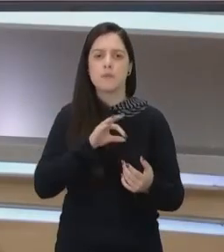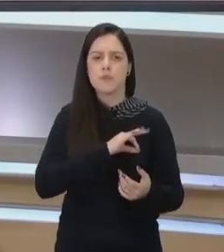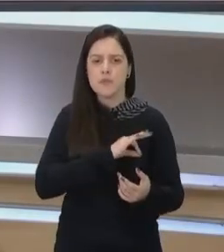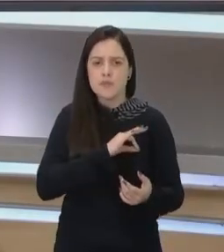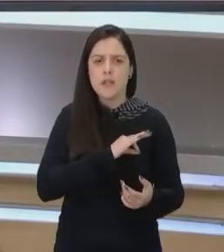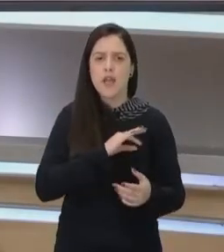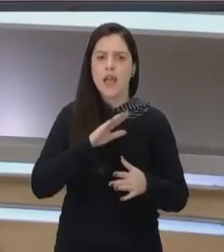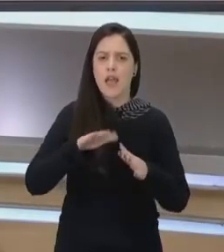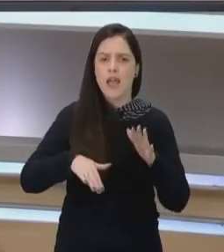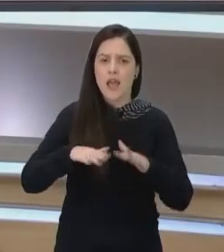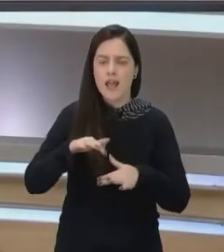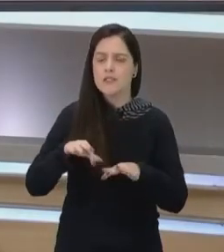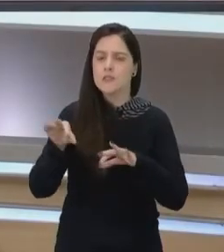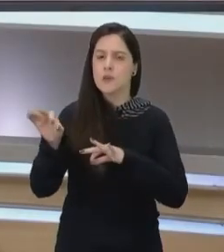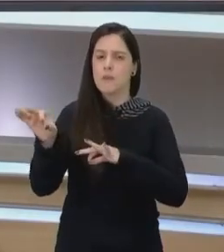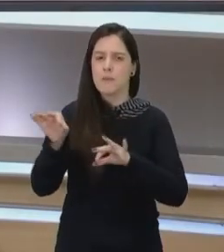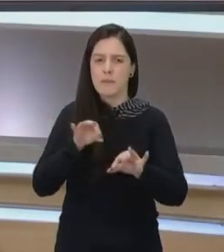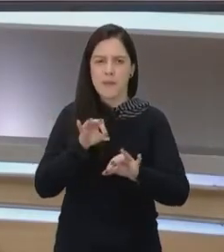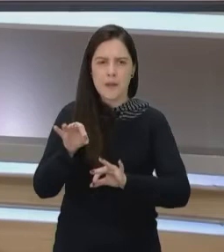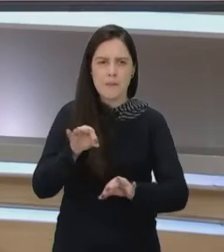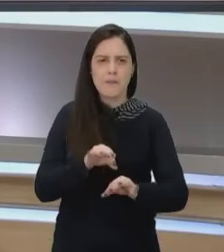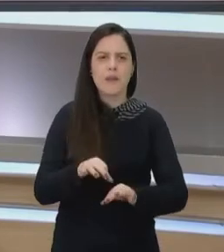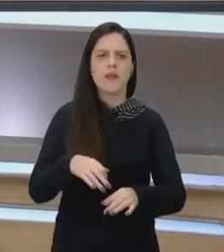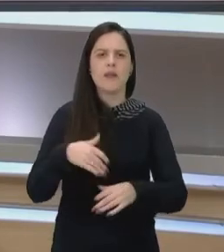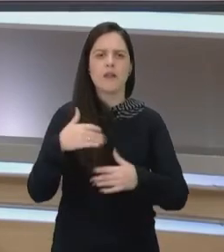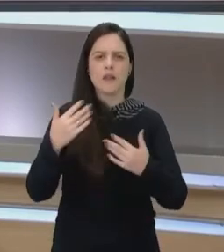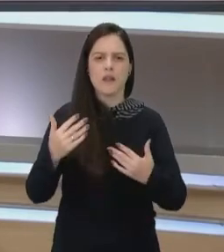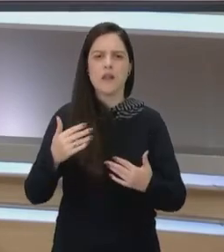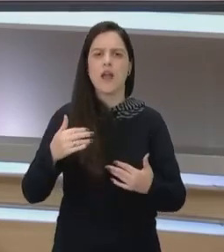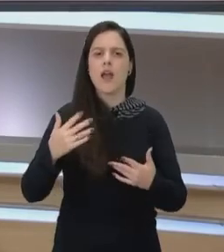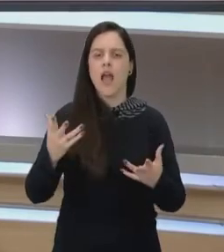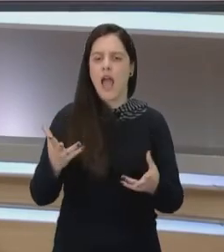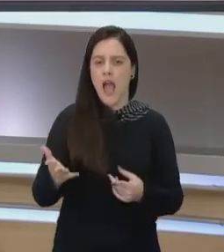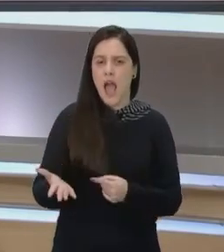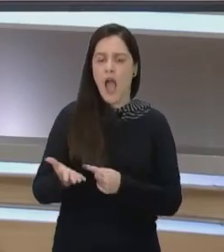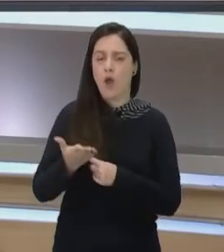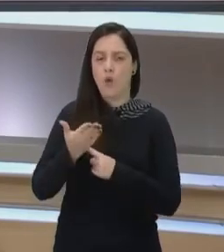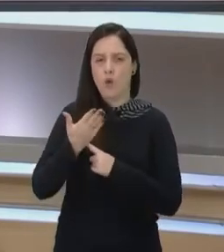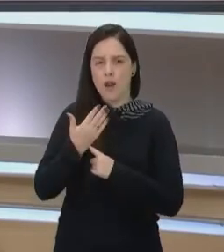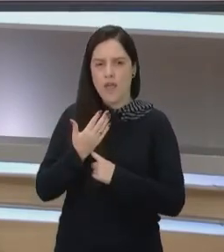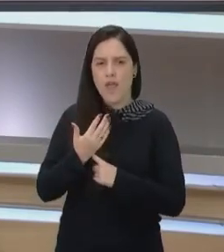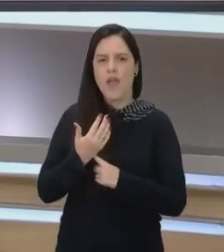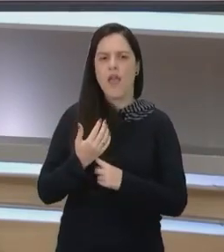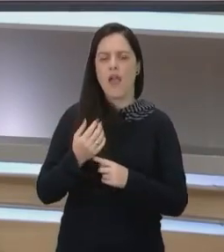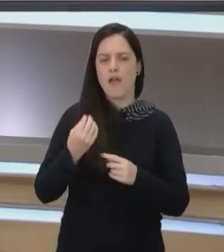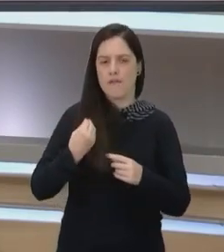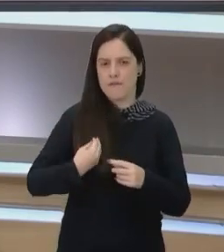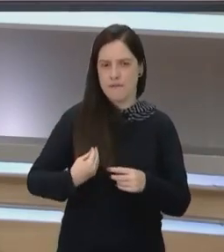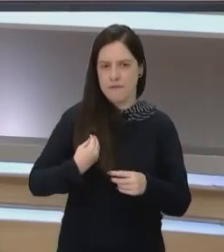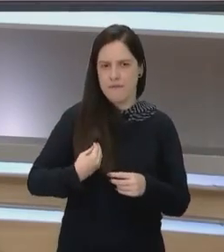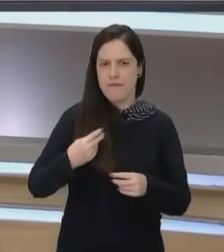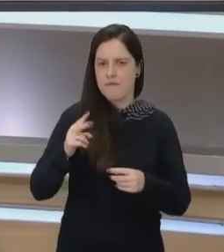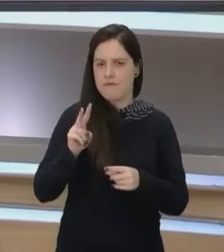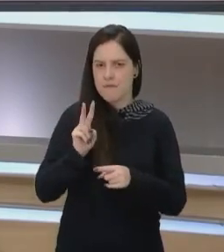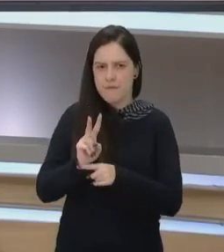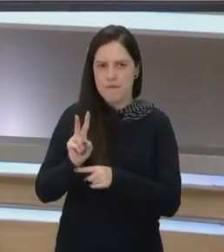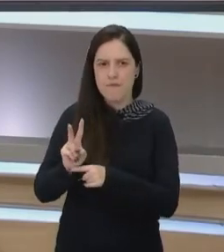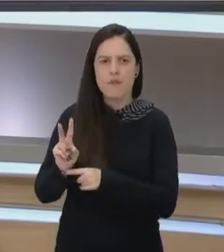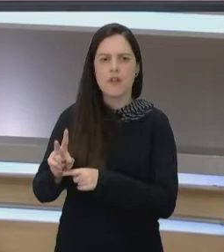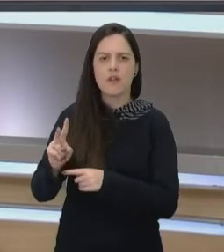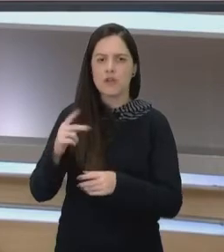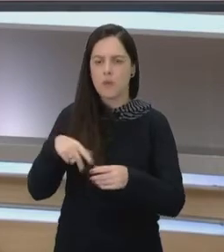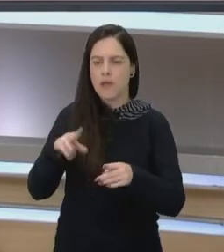vezes, não estão preparadas para acolher essa vítima, ouvir, realizar o que a gente chama de escuta